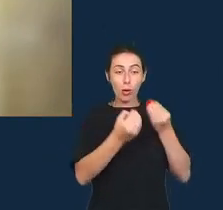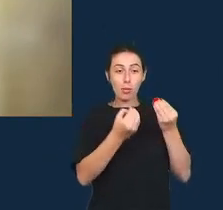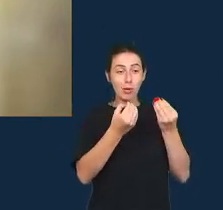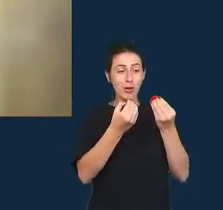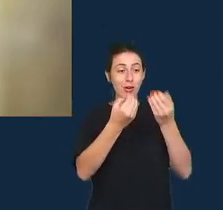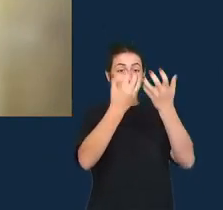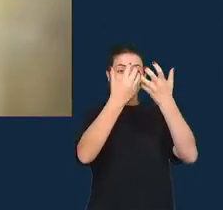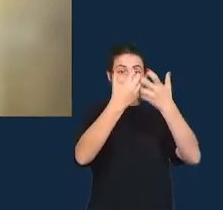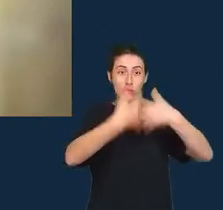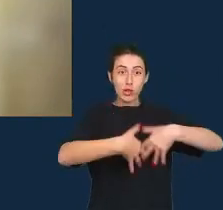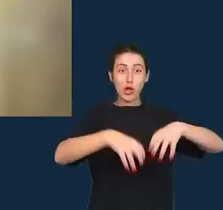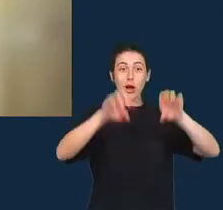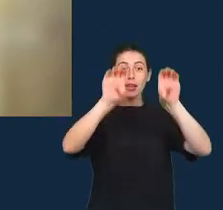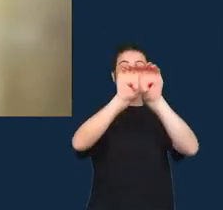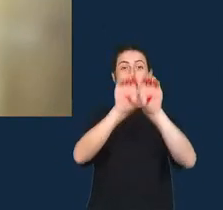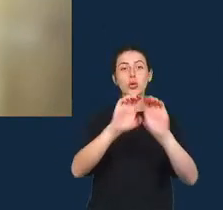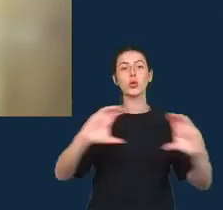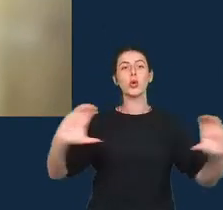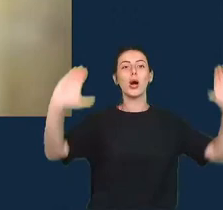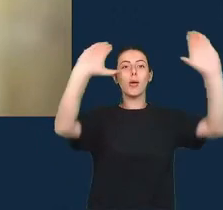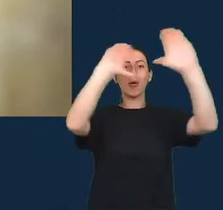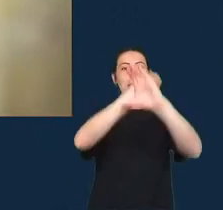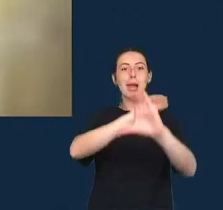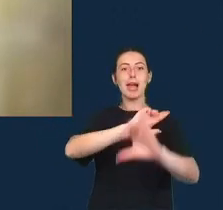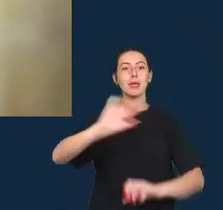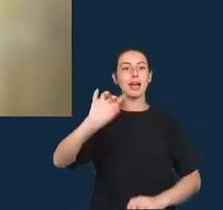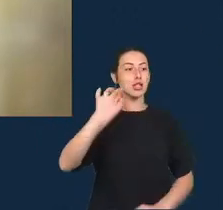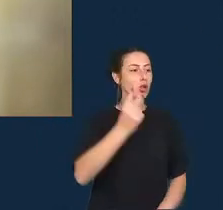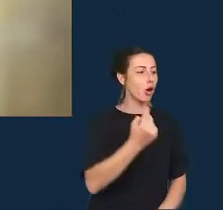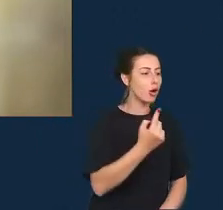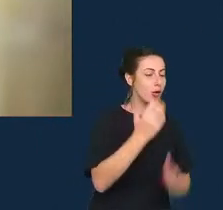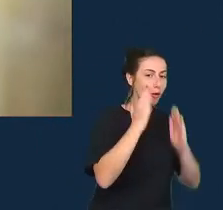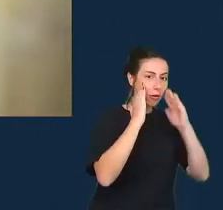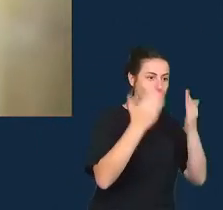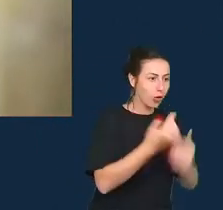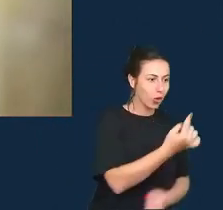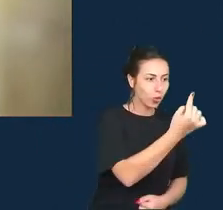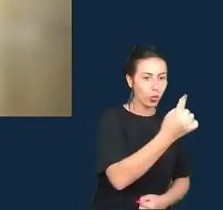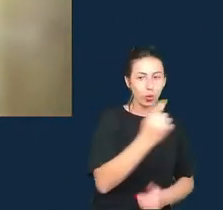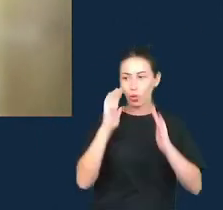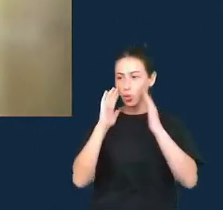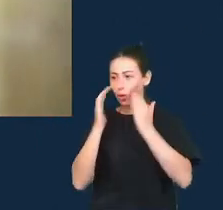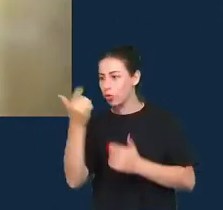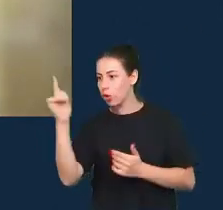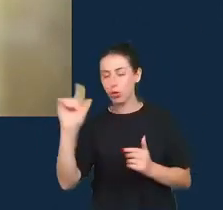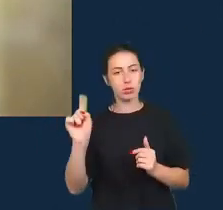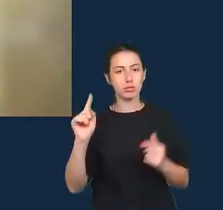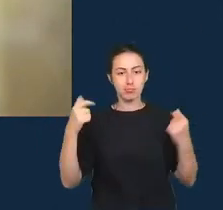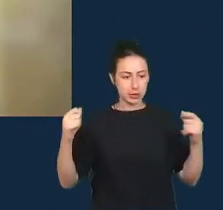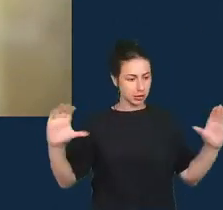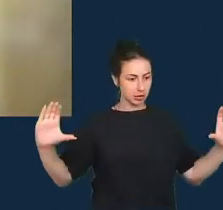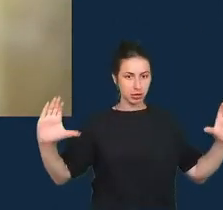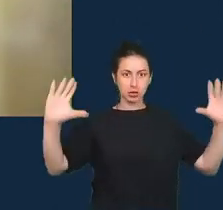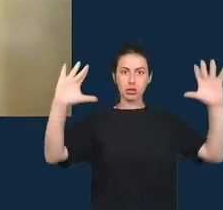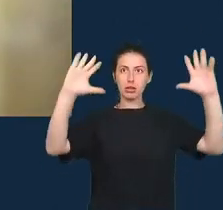com o que a gente calcula computa correlaciona mas também temos que pensar nesses relacionamentos